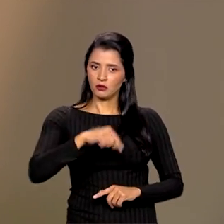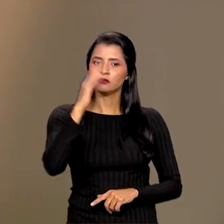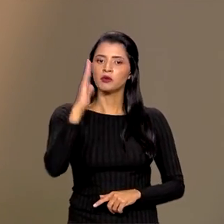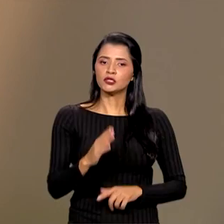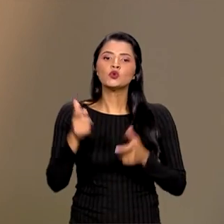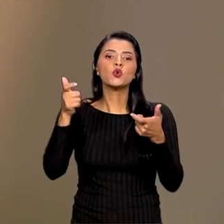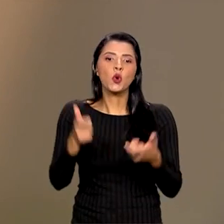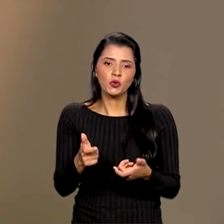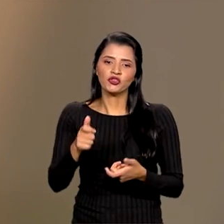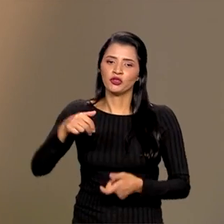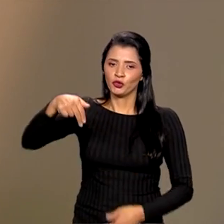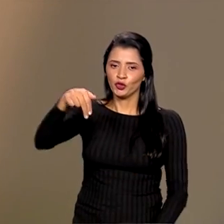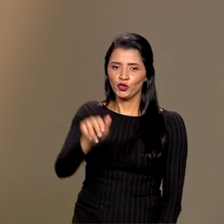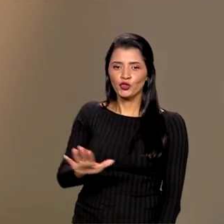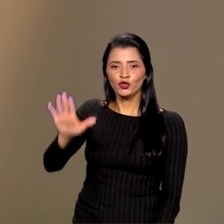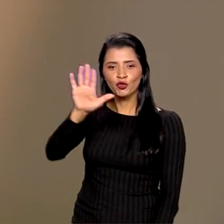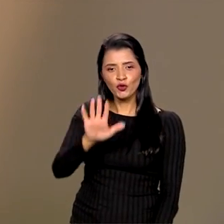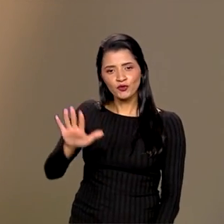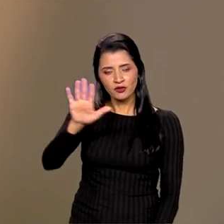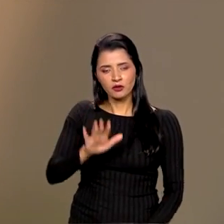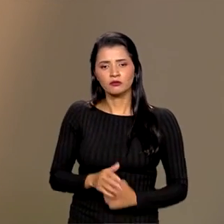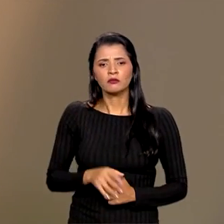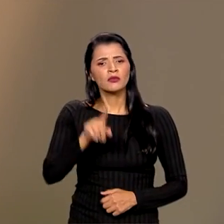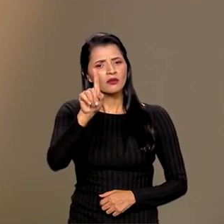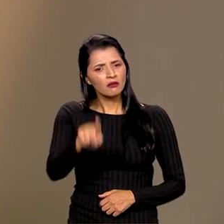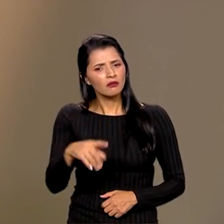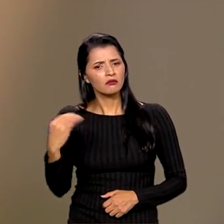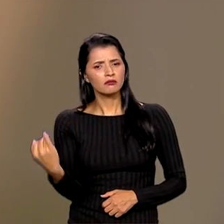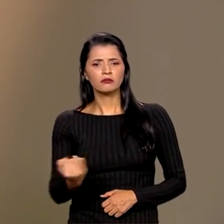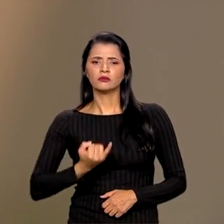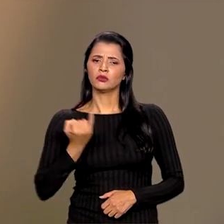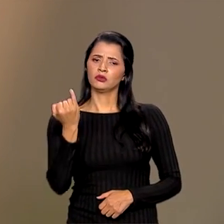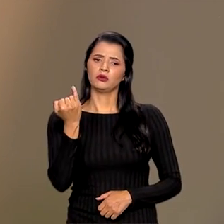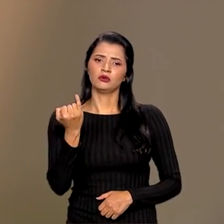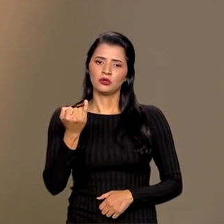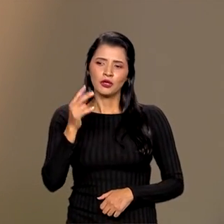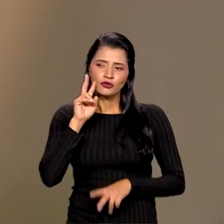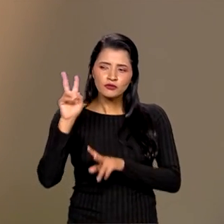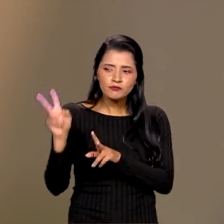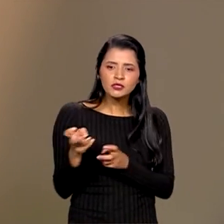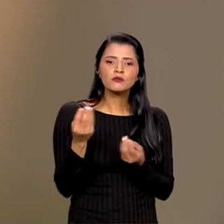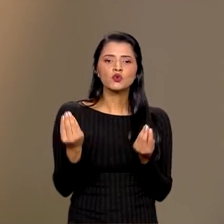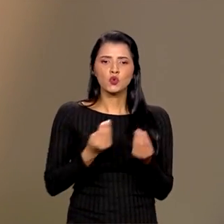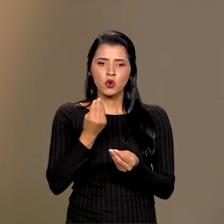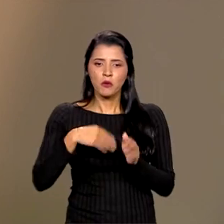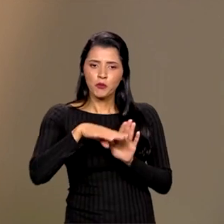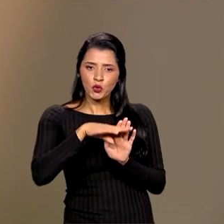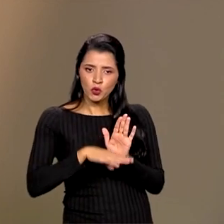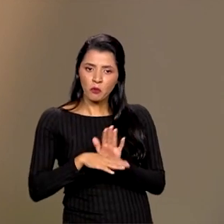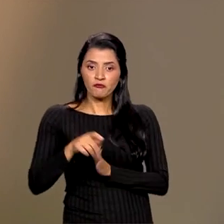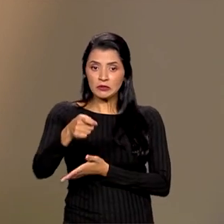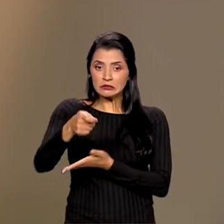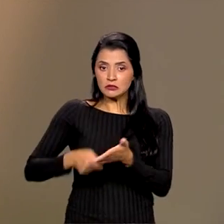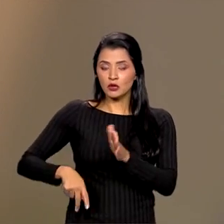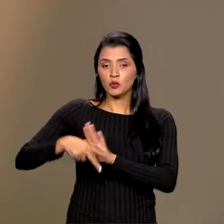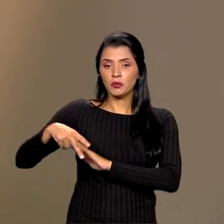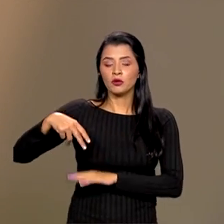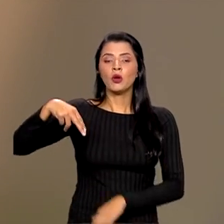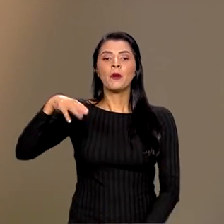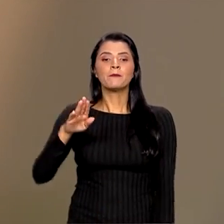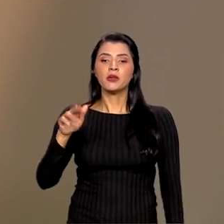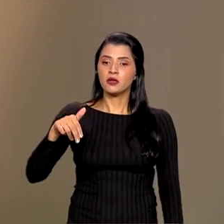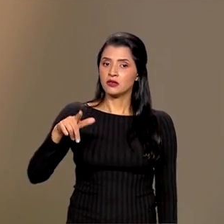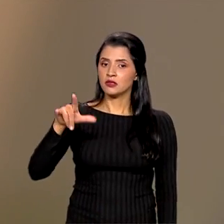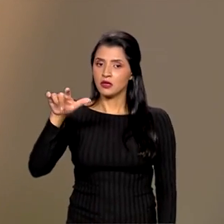Nordeste brasileiro. Isso é um fator muito importante. A gente viu aí, por exemplo, o protocolo que foi assinado pelo BNDES sobre a Caatinga.